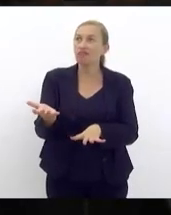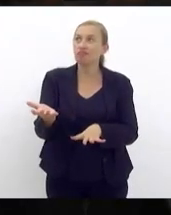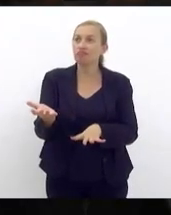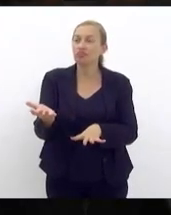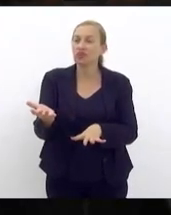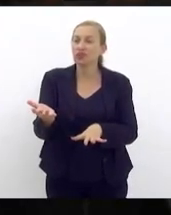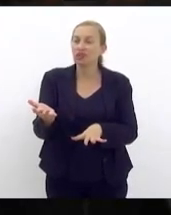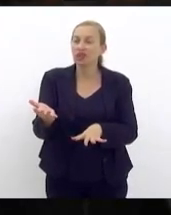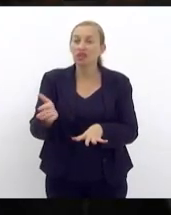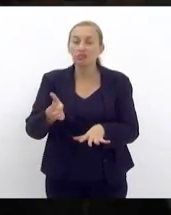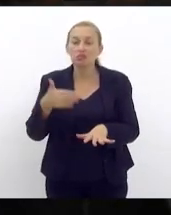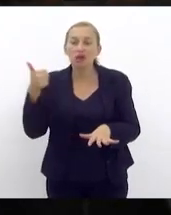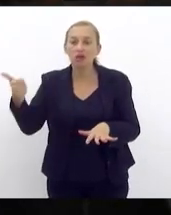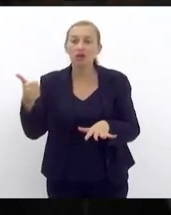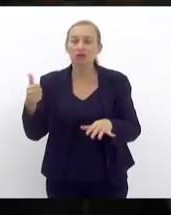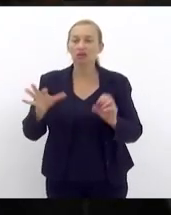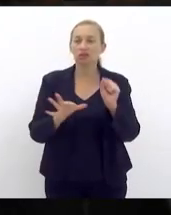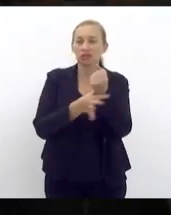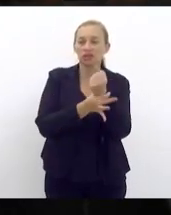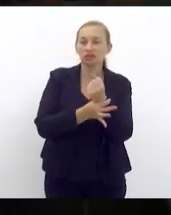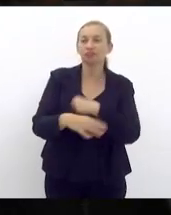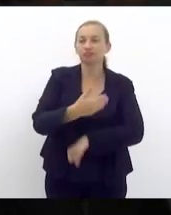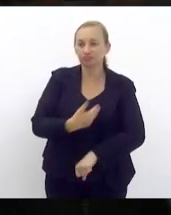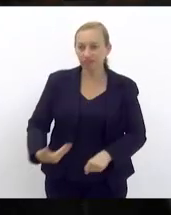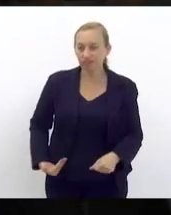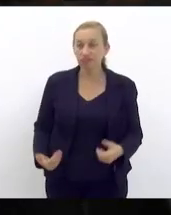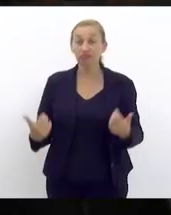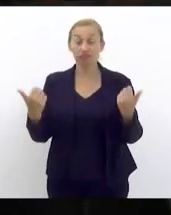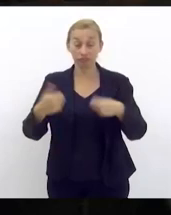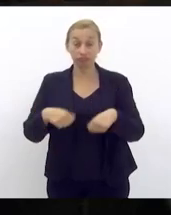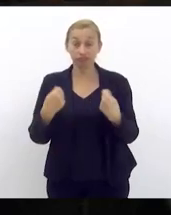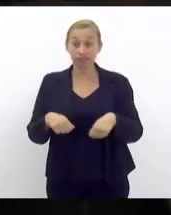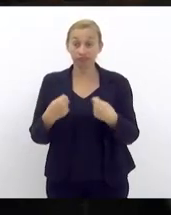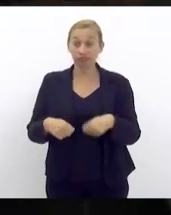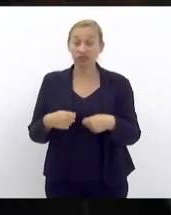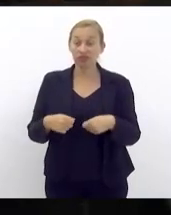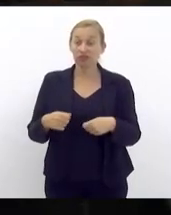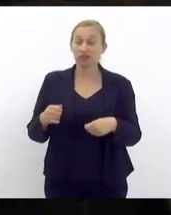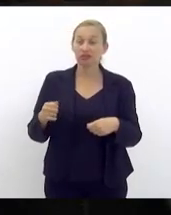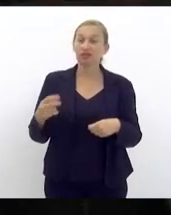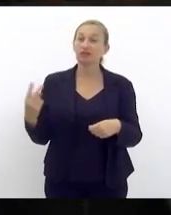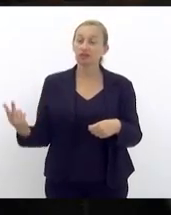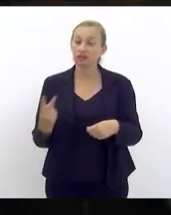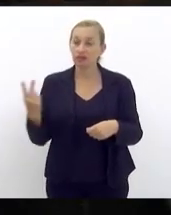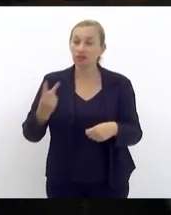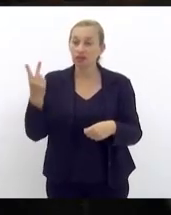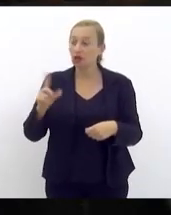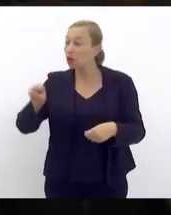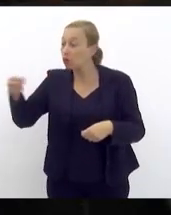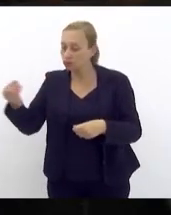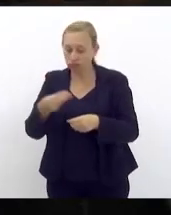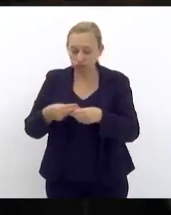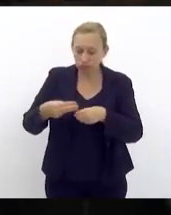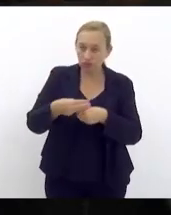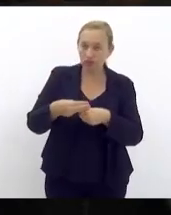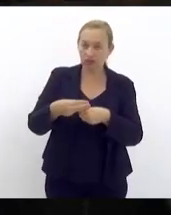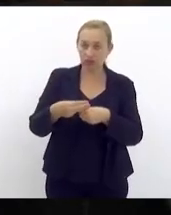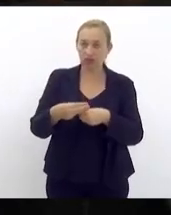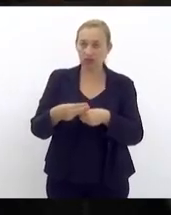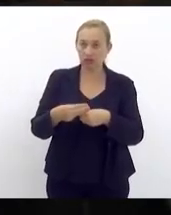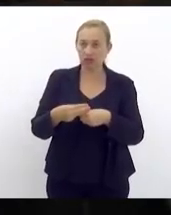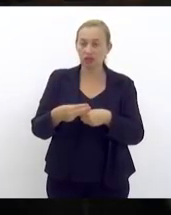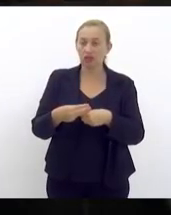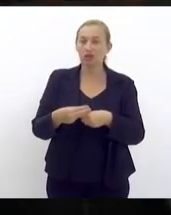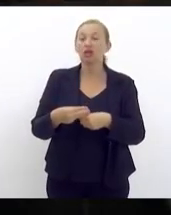essa melhoria na segurança pública que a gente necessita vai beneficiar outros municípios da Baixada Fluminense como